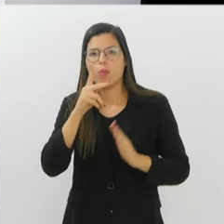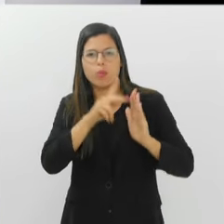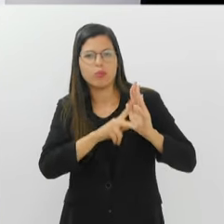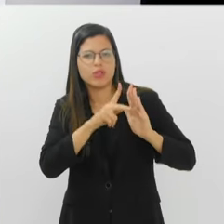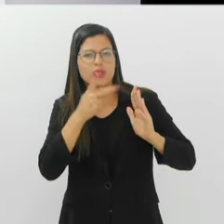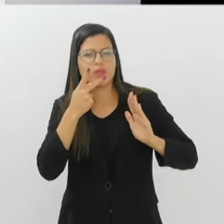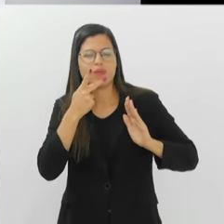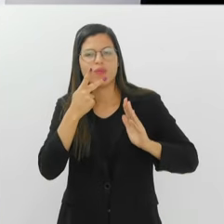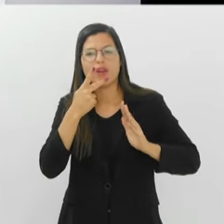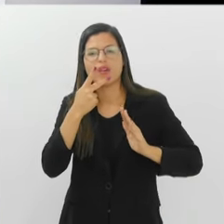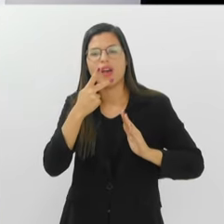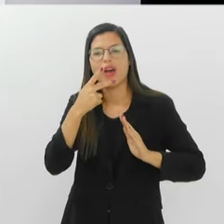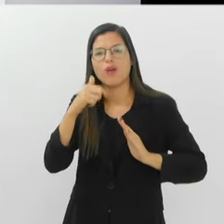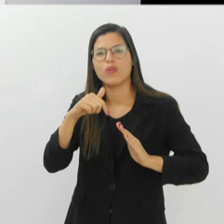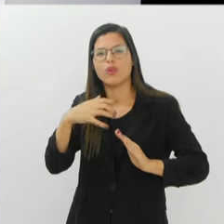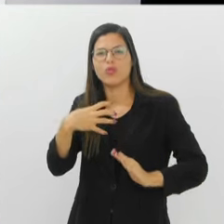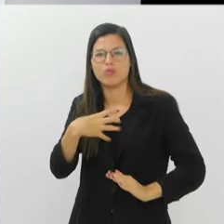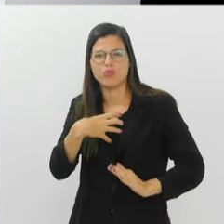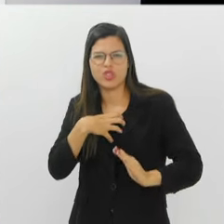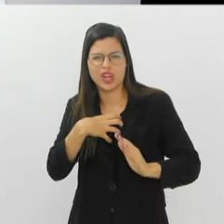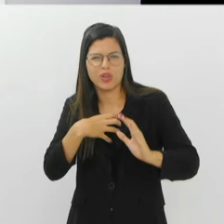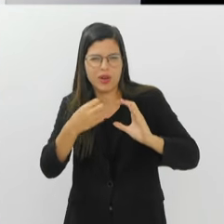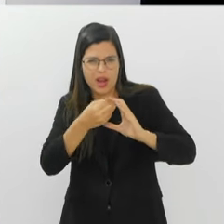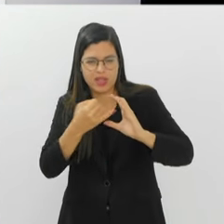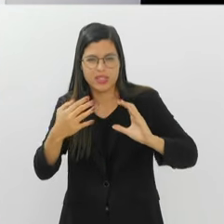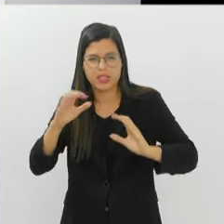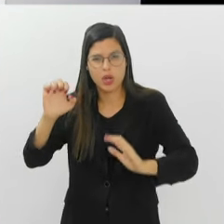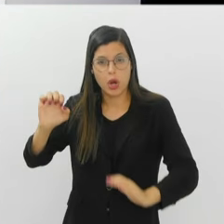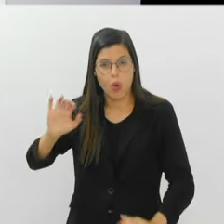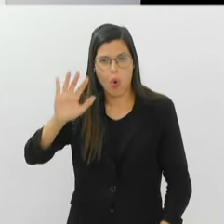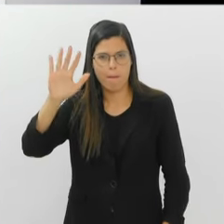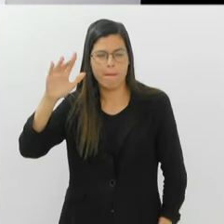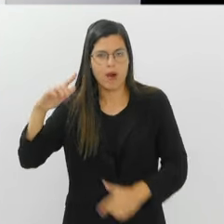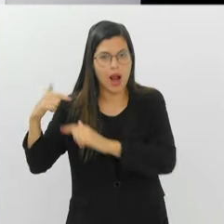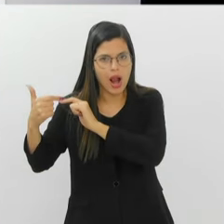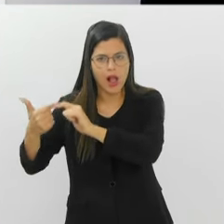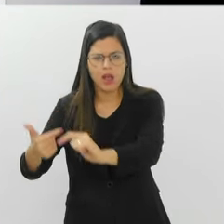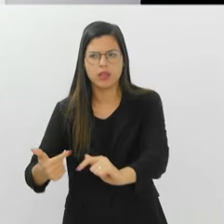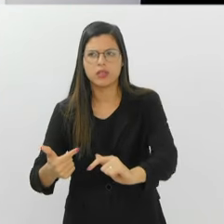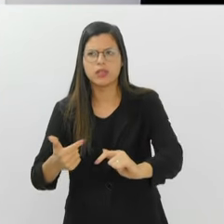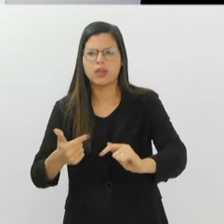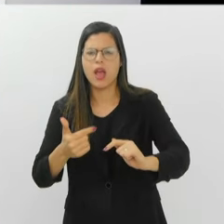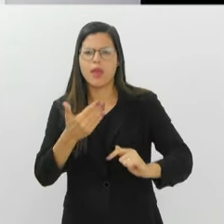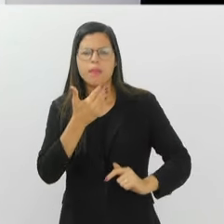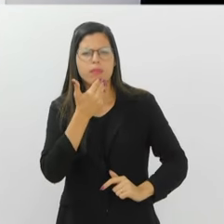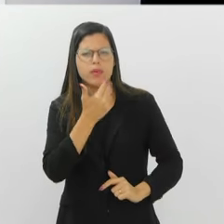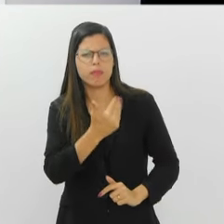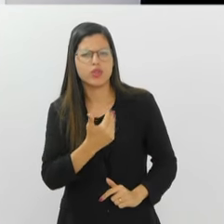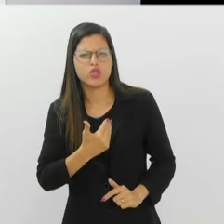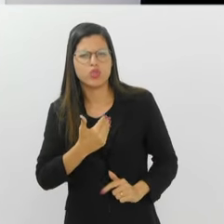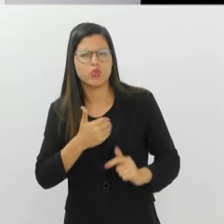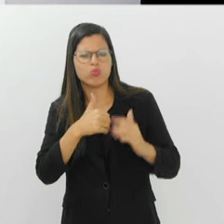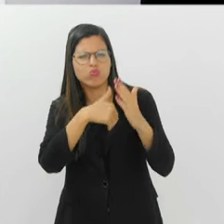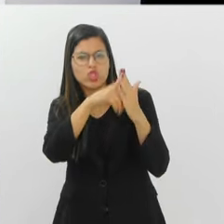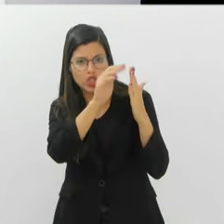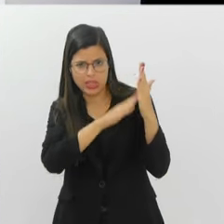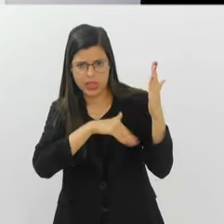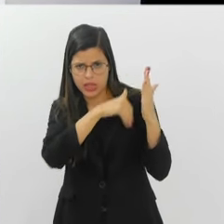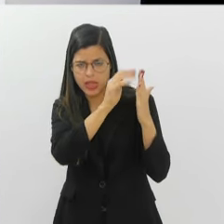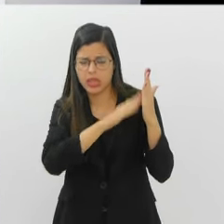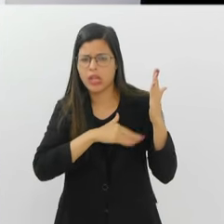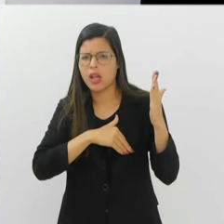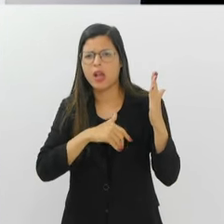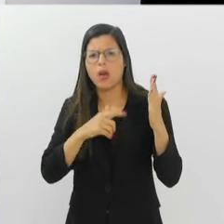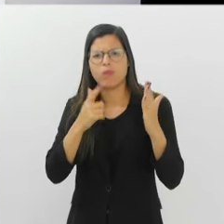que falava de um estilo mais europeu, que era uma coisa mais clássica, coisa e tal. E aí veio na minha mão o pedido de tinta.